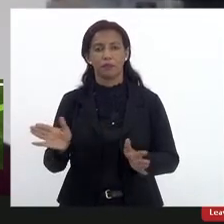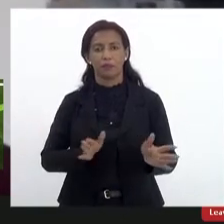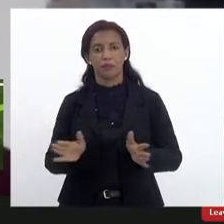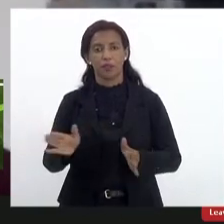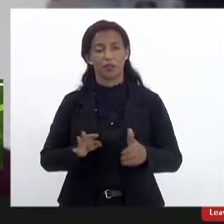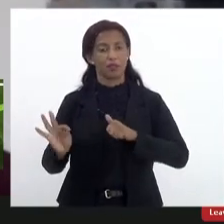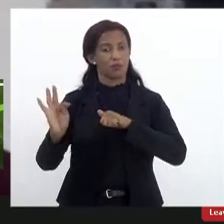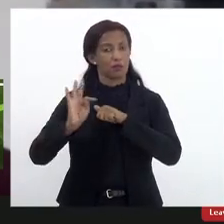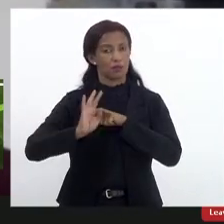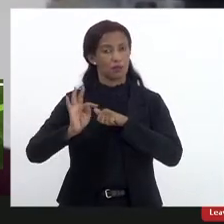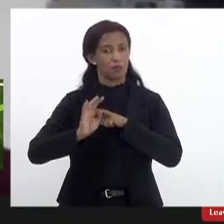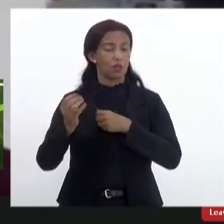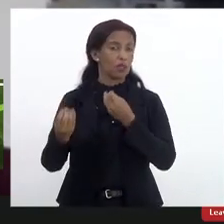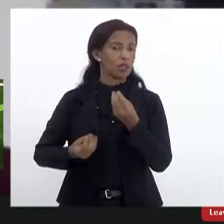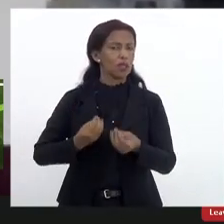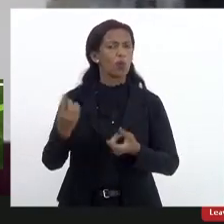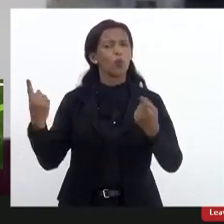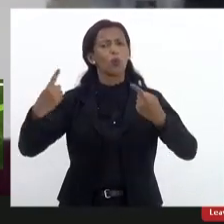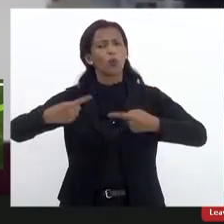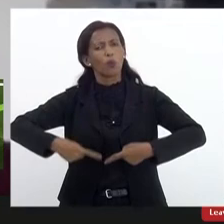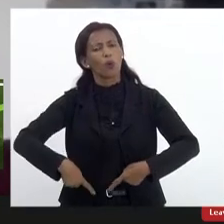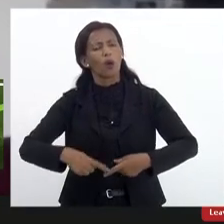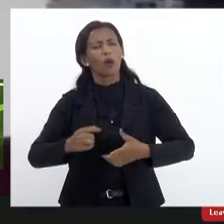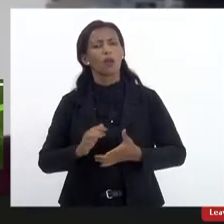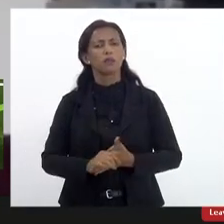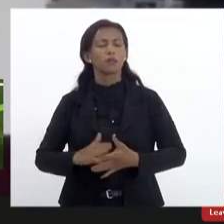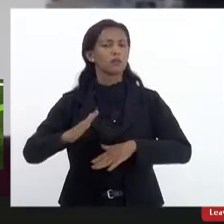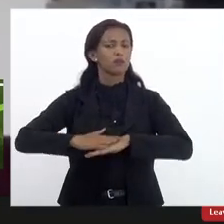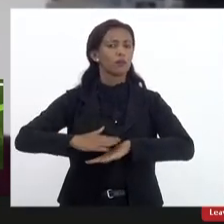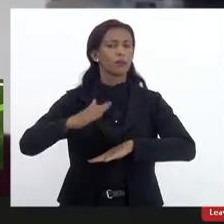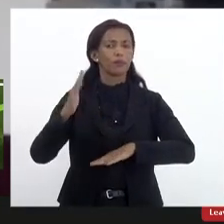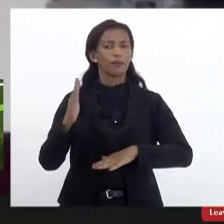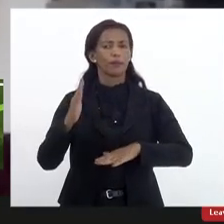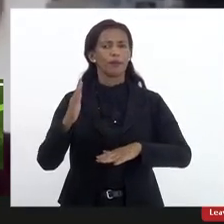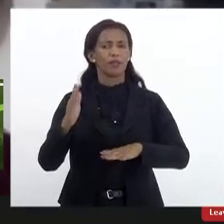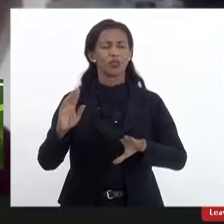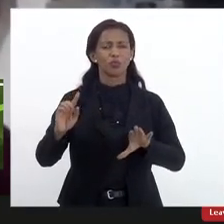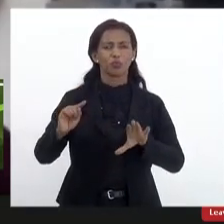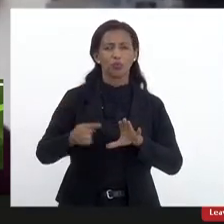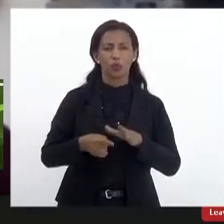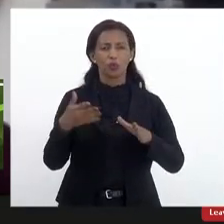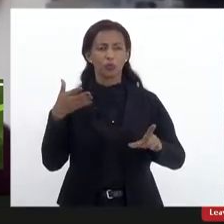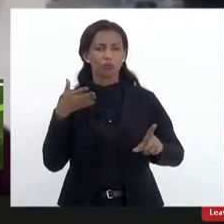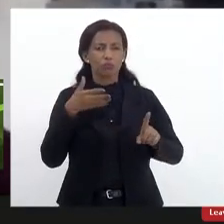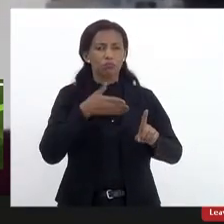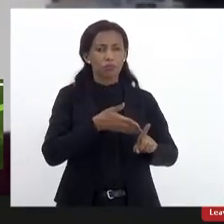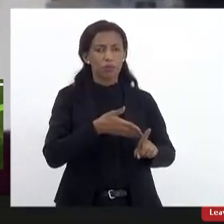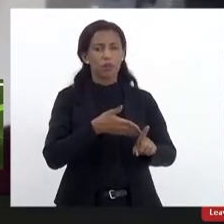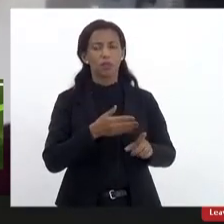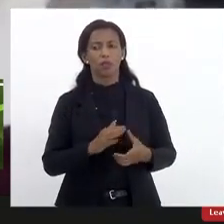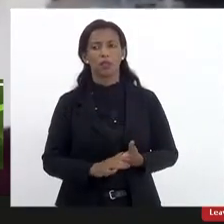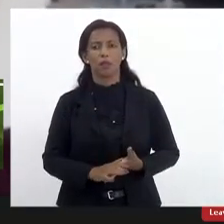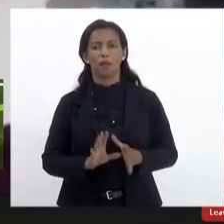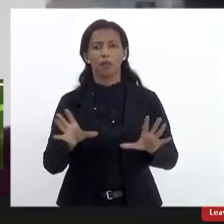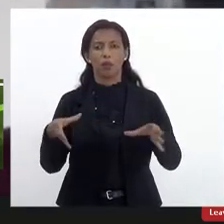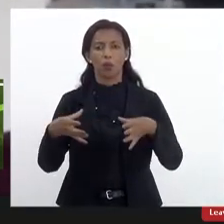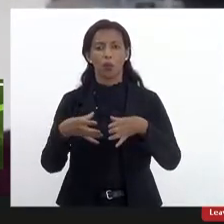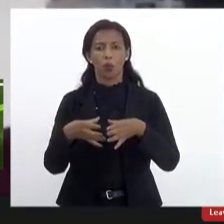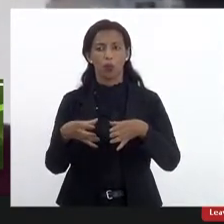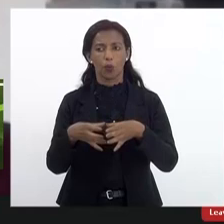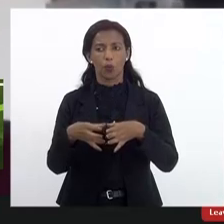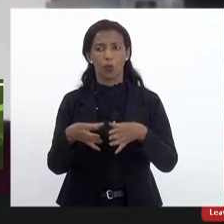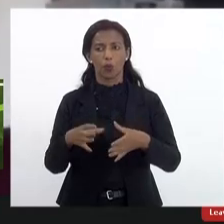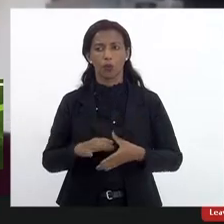tecnológicas e como esses desafios são ainda mais profundos específicos para a comunidade